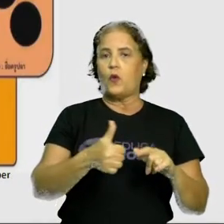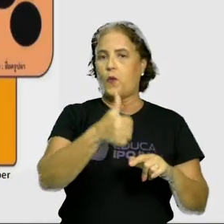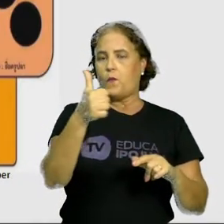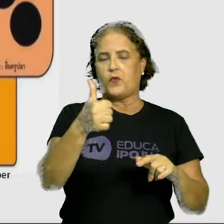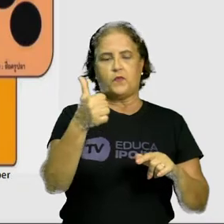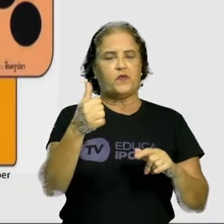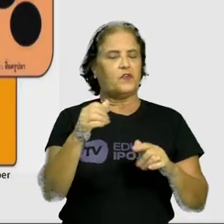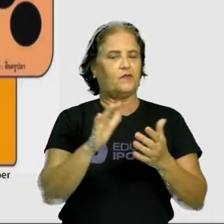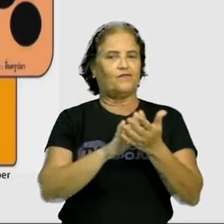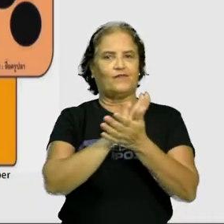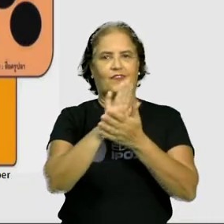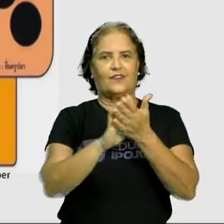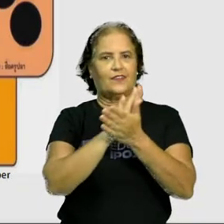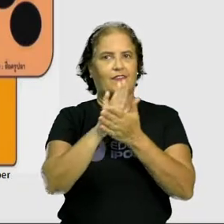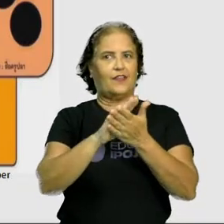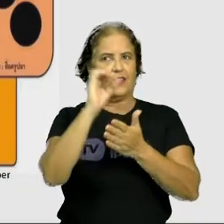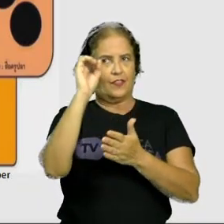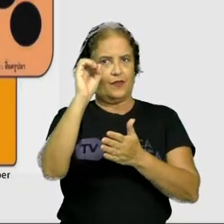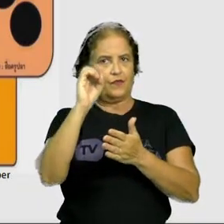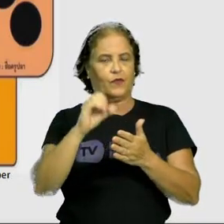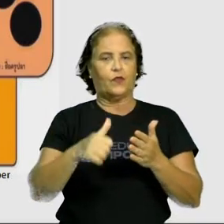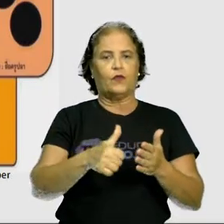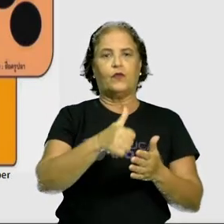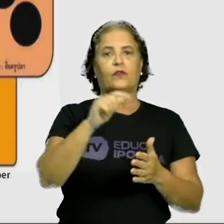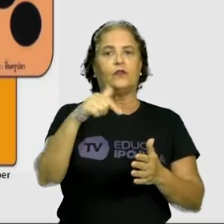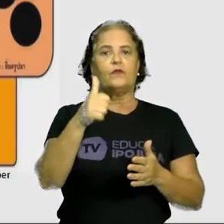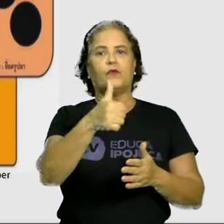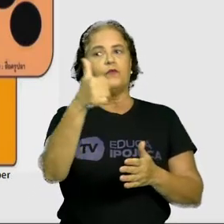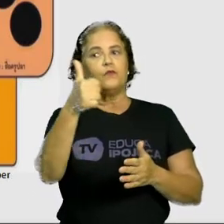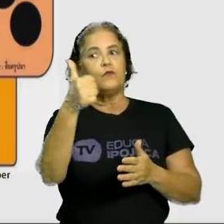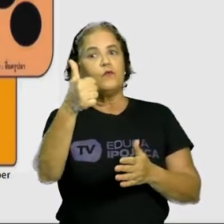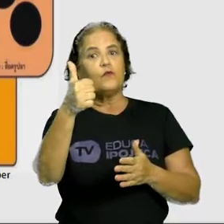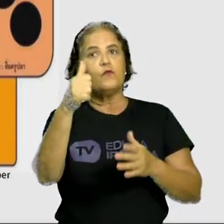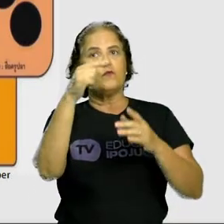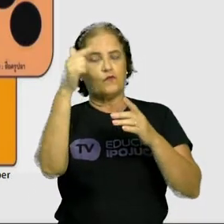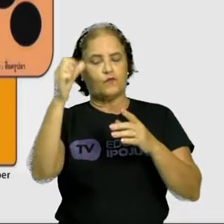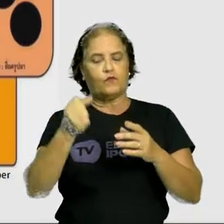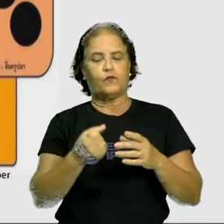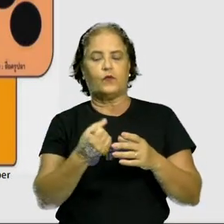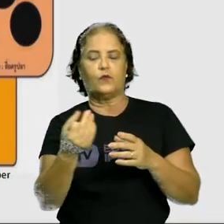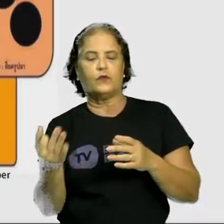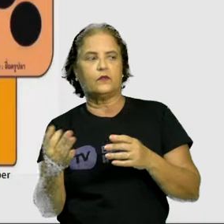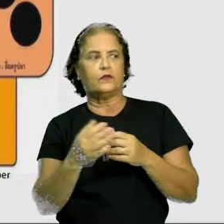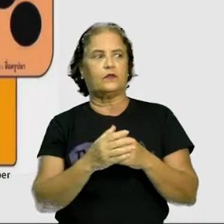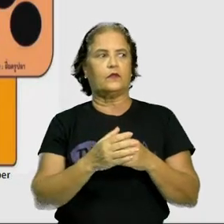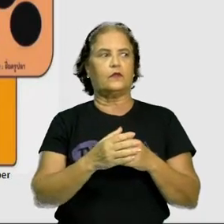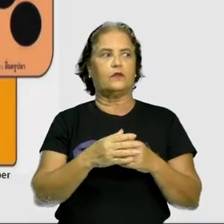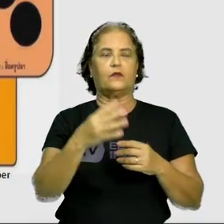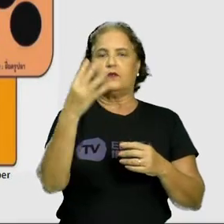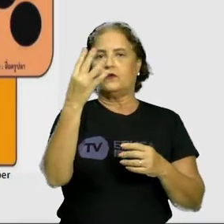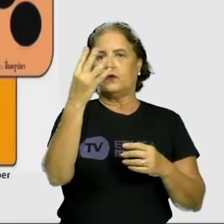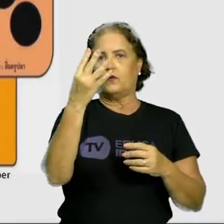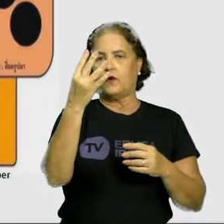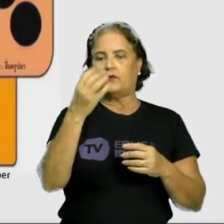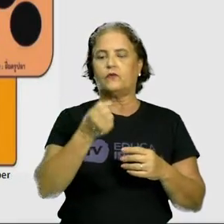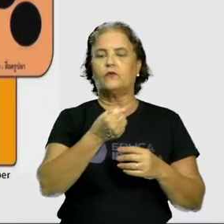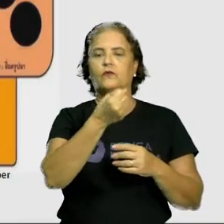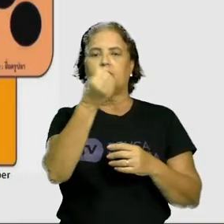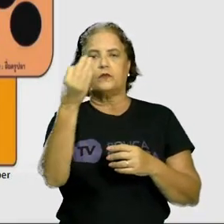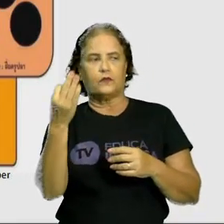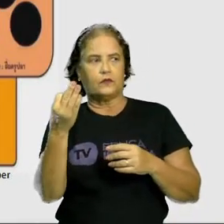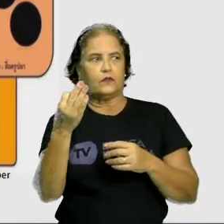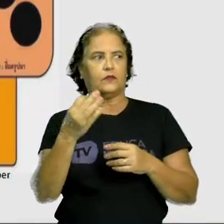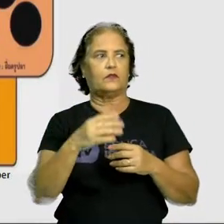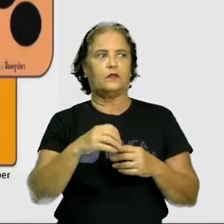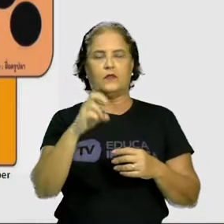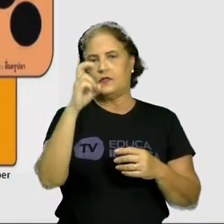uma quantidade, duas quantidades, três quantidades, quatro quantidades,